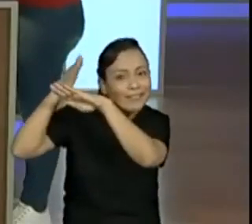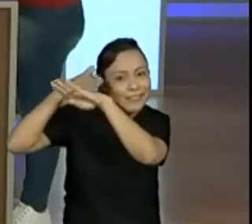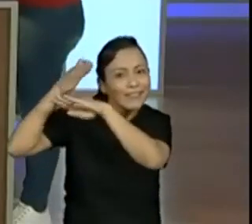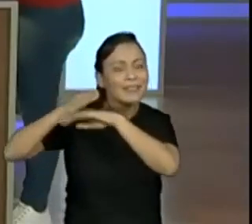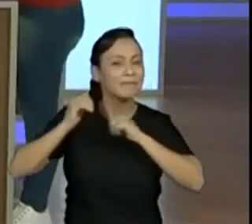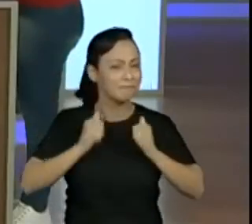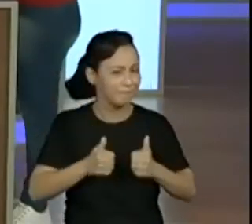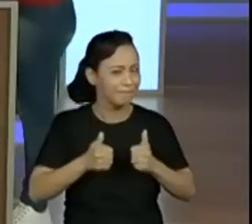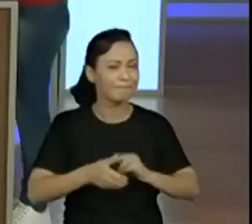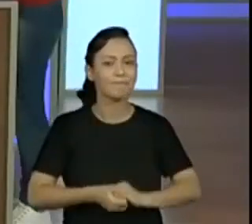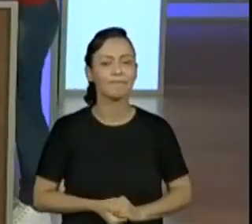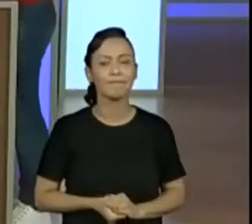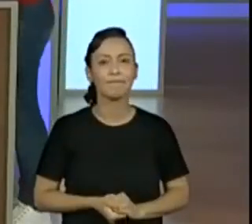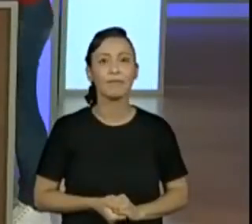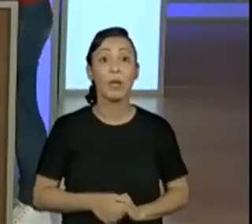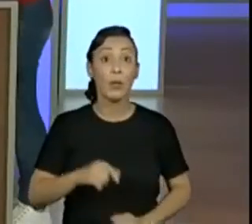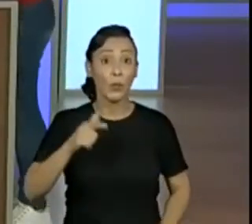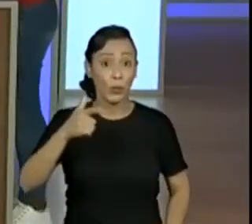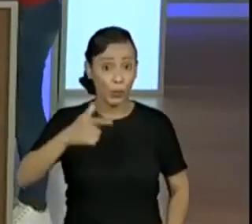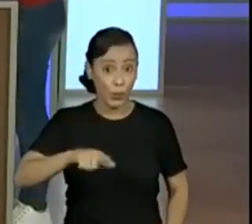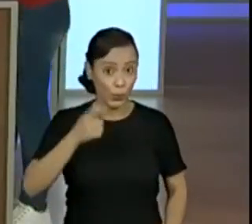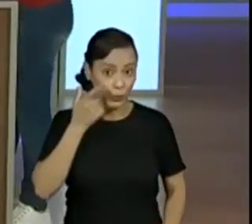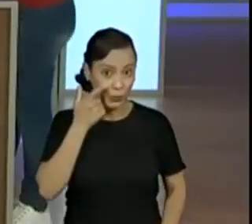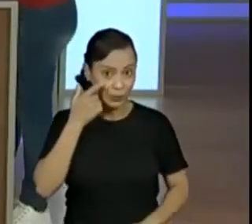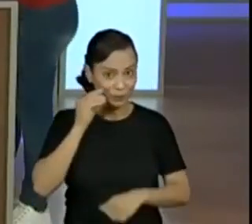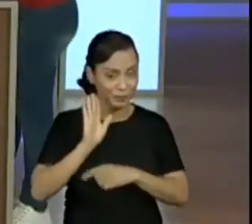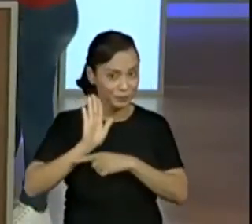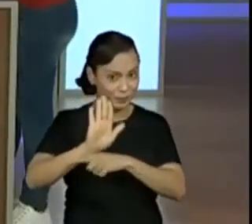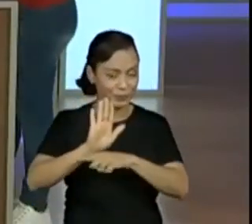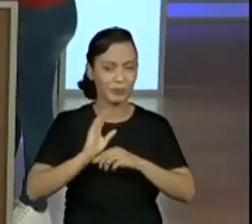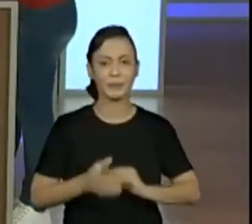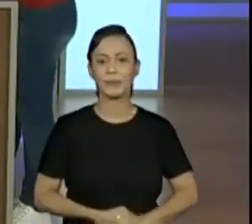Vamos dar uma olhadinha? Deixa eu mudar aqui.